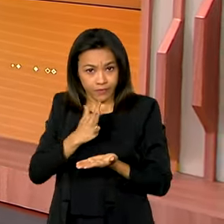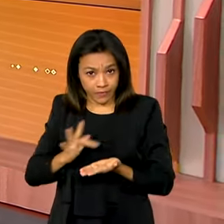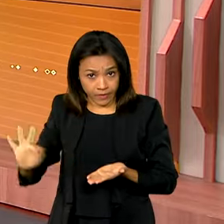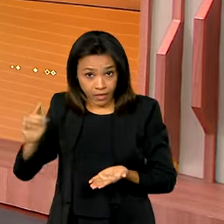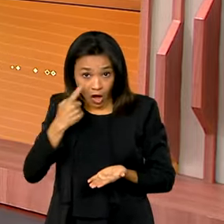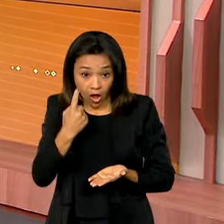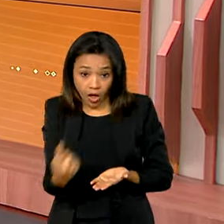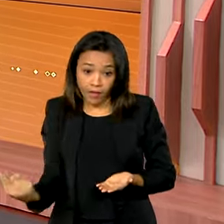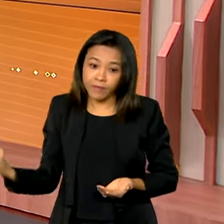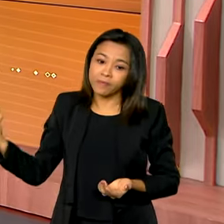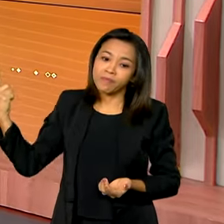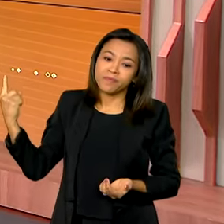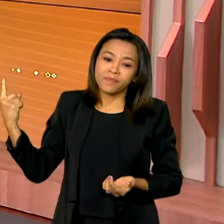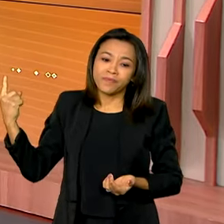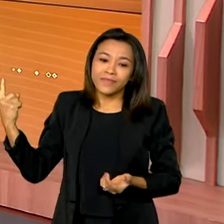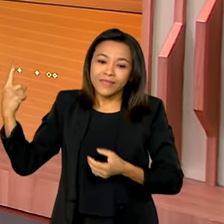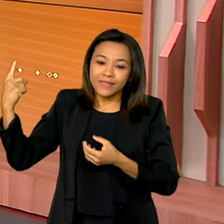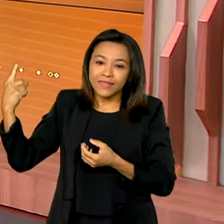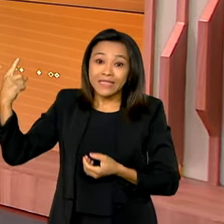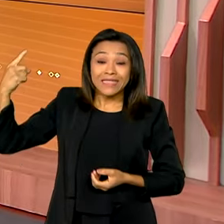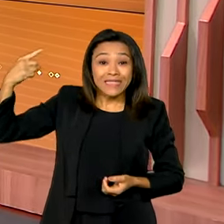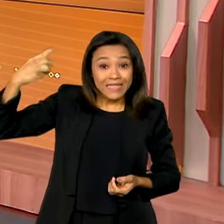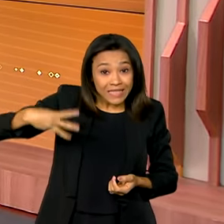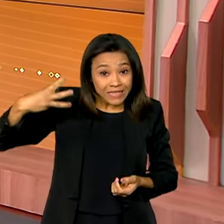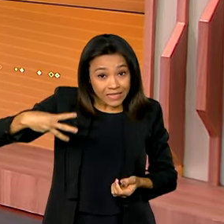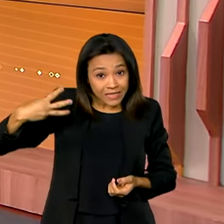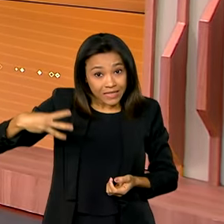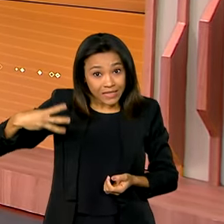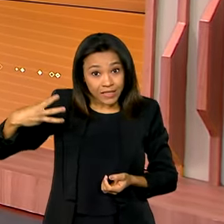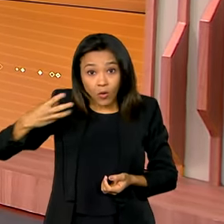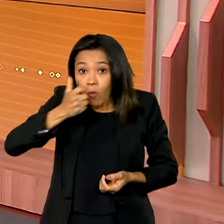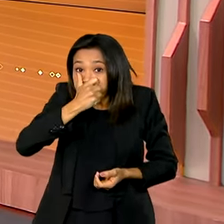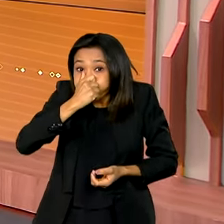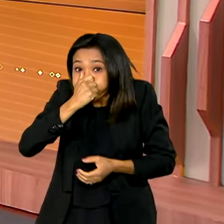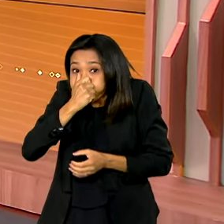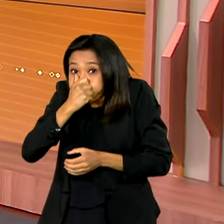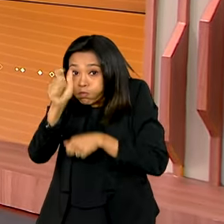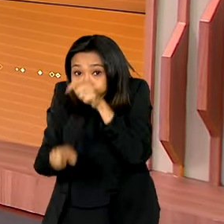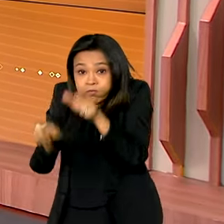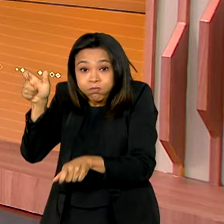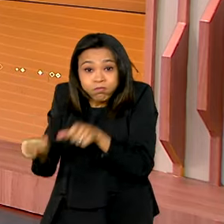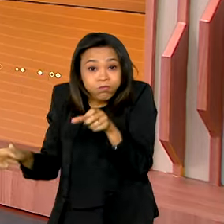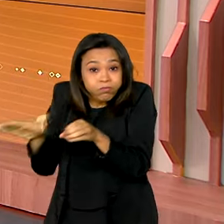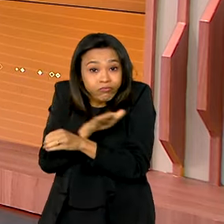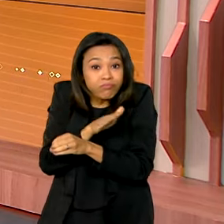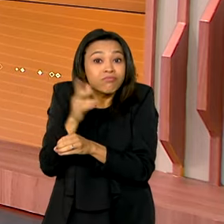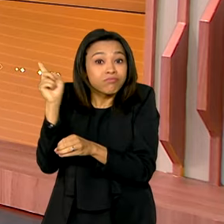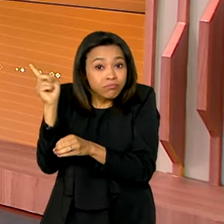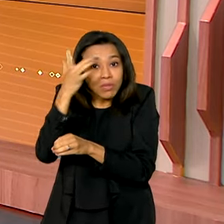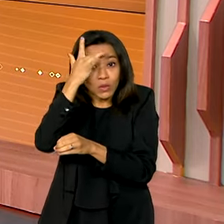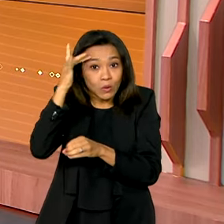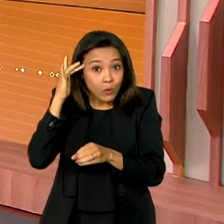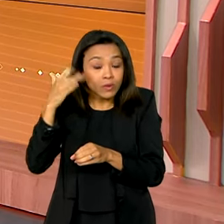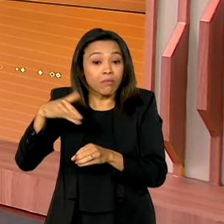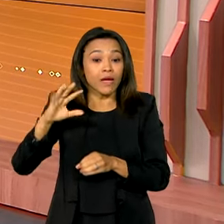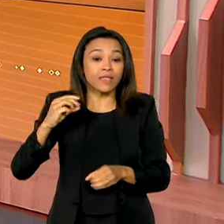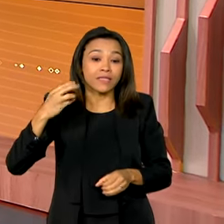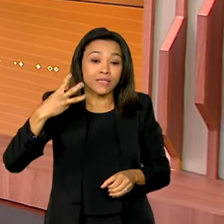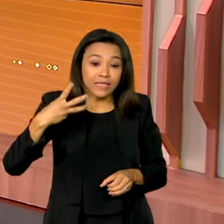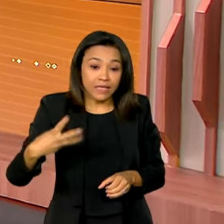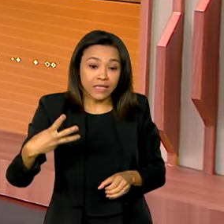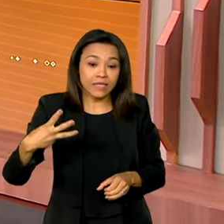mapa. Petrolina, esse que o terceiro município mais populoso de Pernambuco, uma cidade que tem mais de